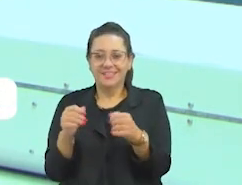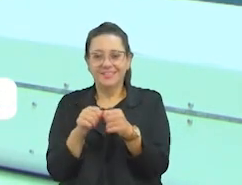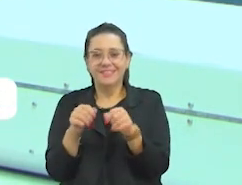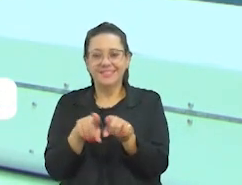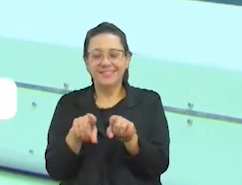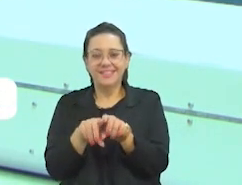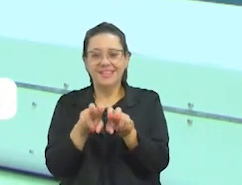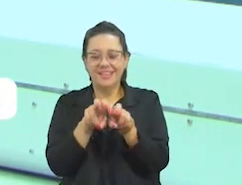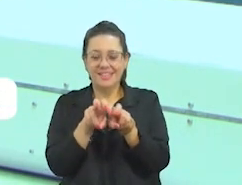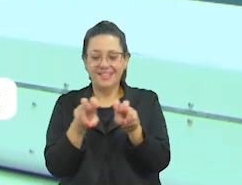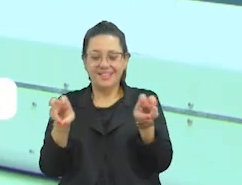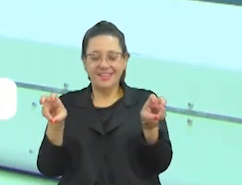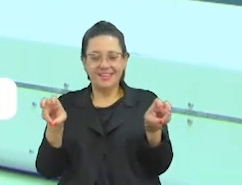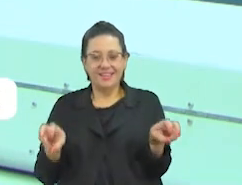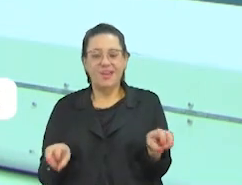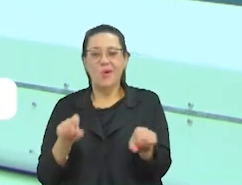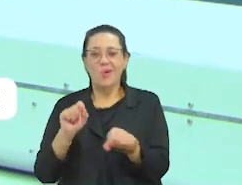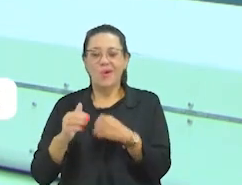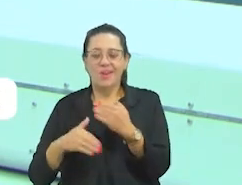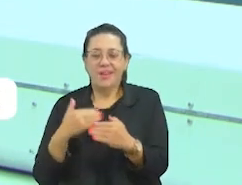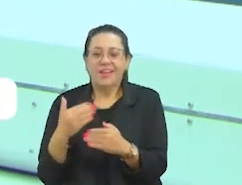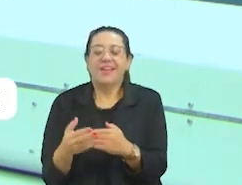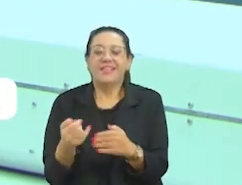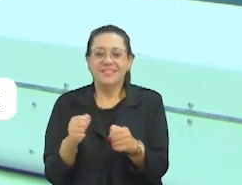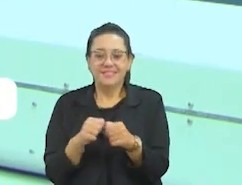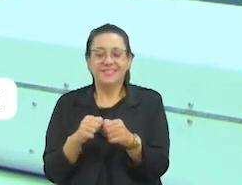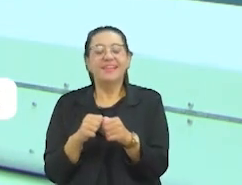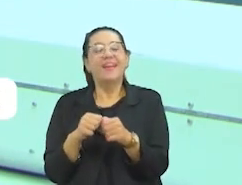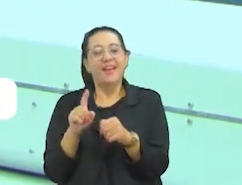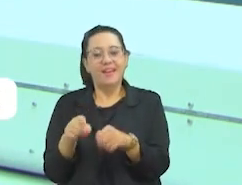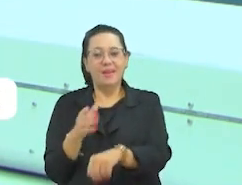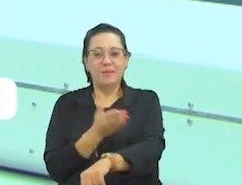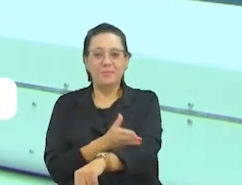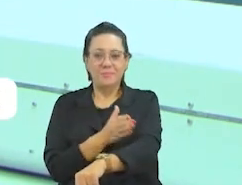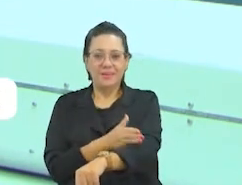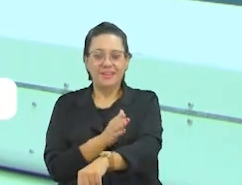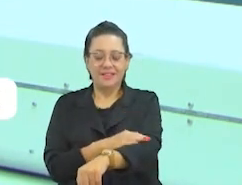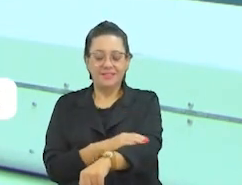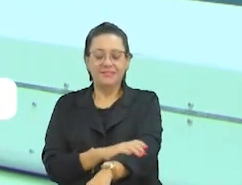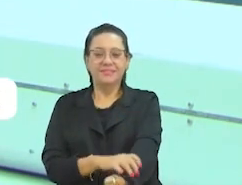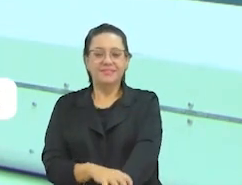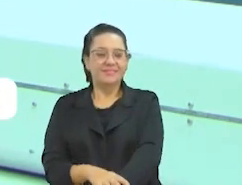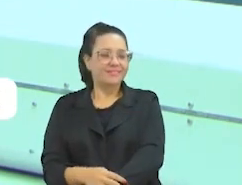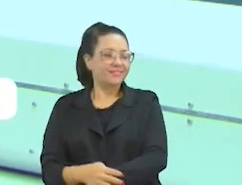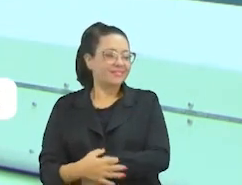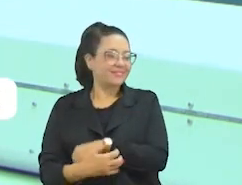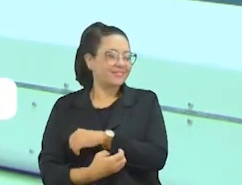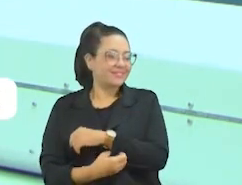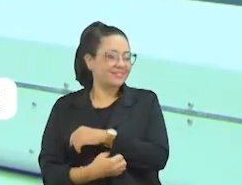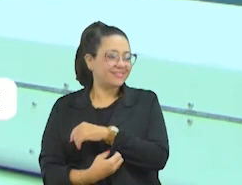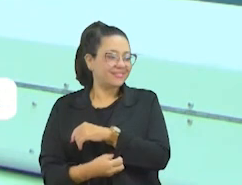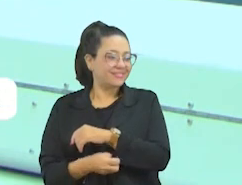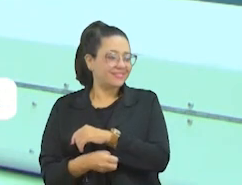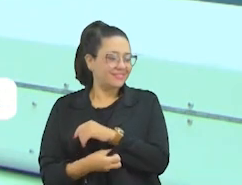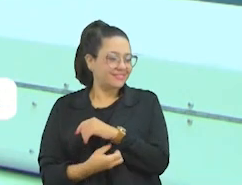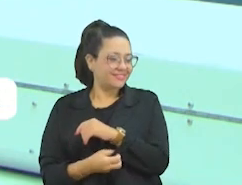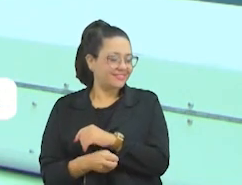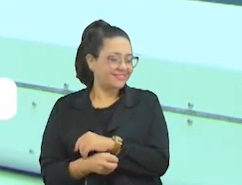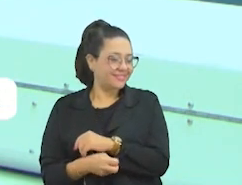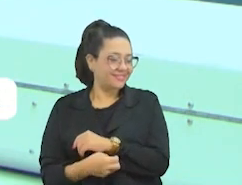da mesa diretora. Quais são as primeiras ações colocadas em prática pelo vereador na presidência da Câmara? A Câmara,